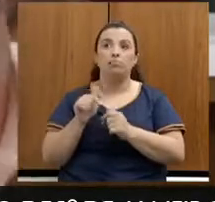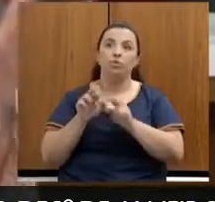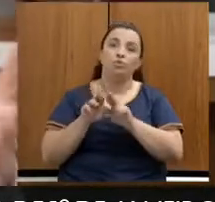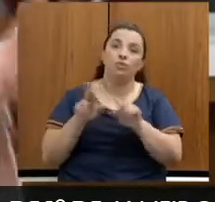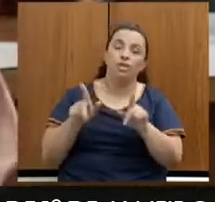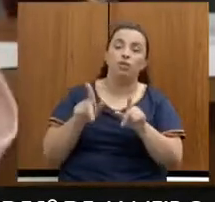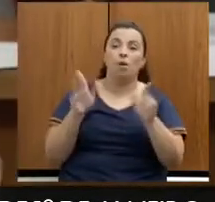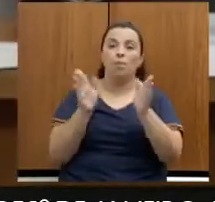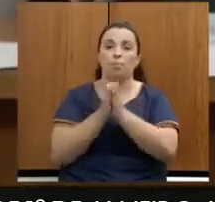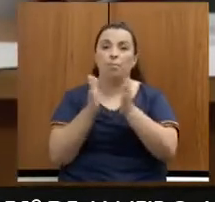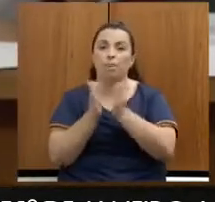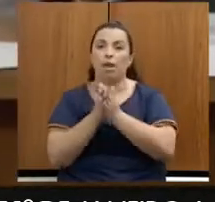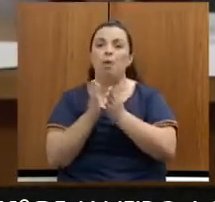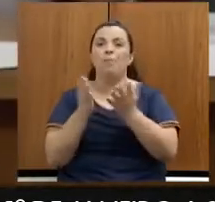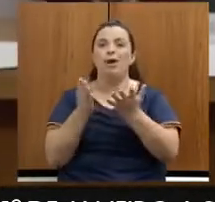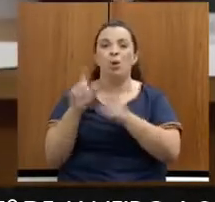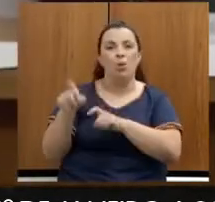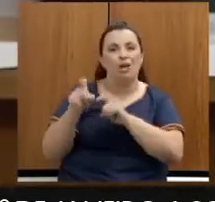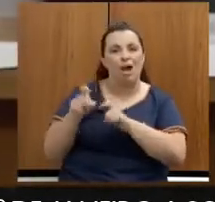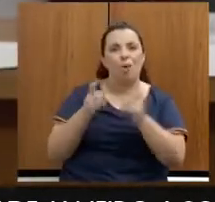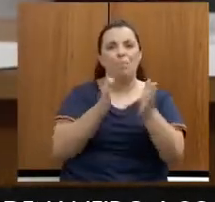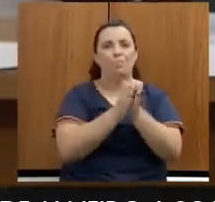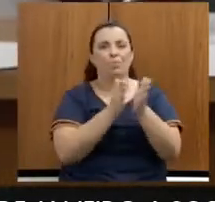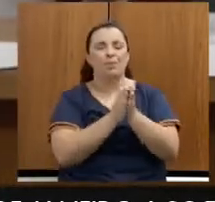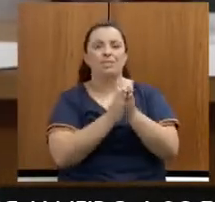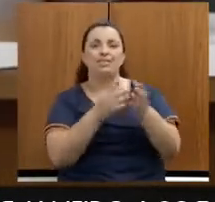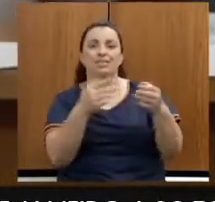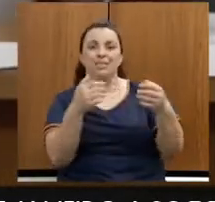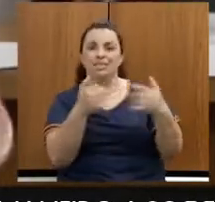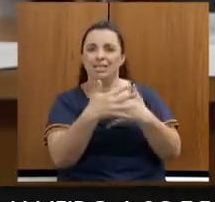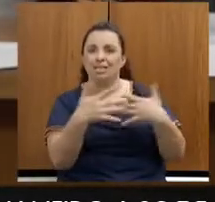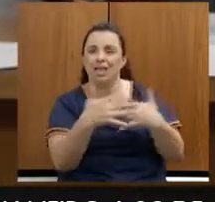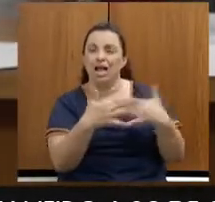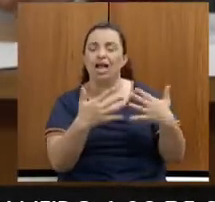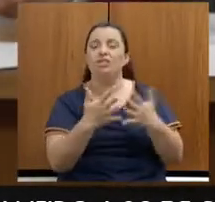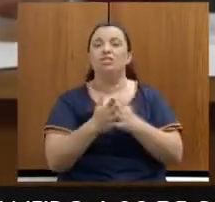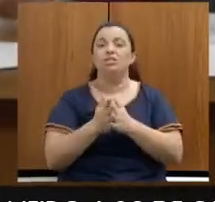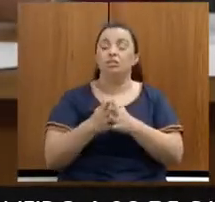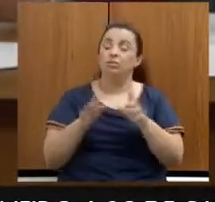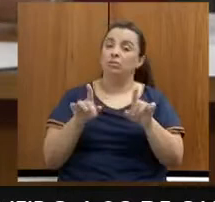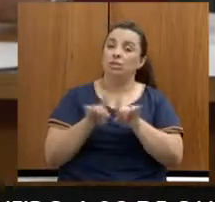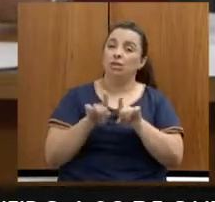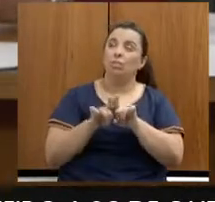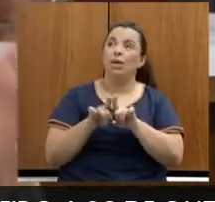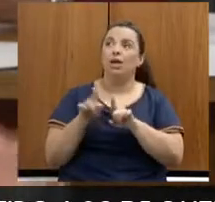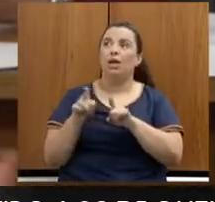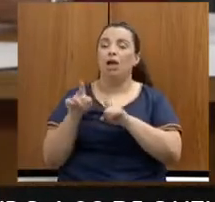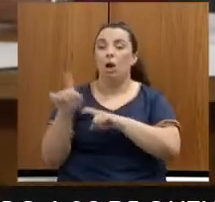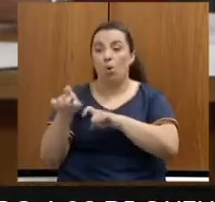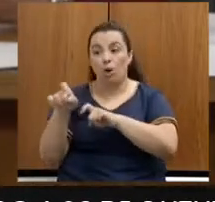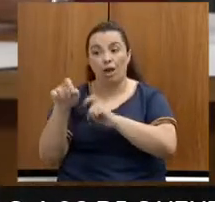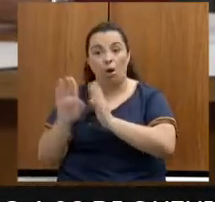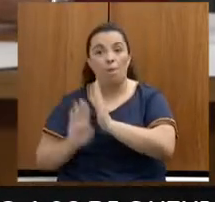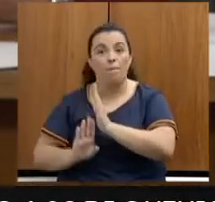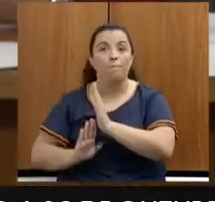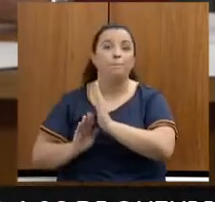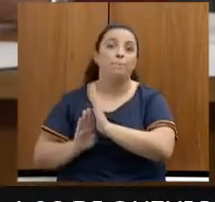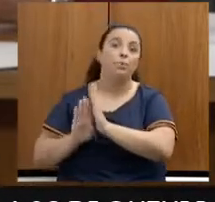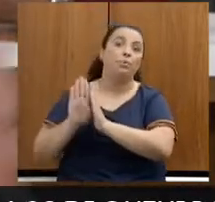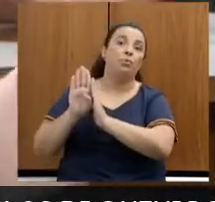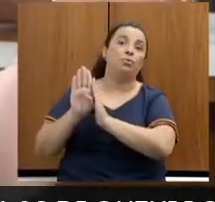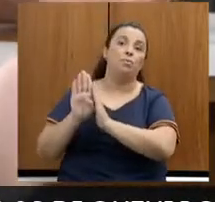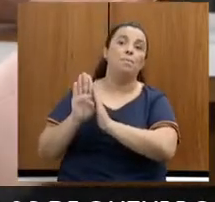extrema pobreza rural e a extrema pobreza urbana, e a extrema pobreza rural aumentou mais do que a urbana,